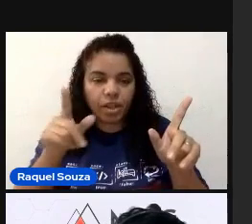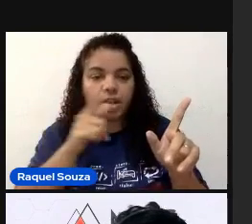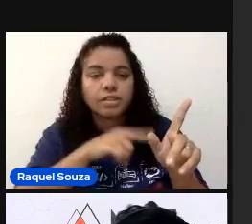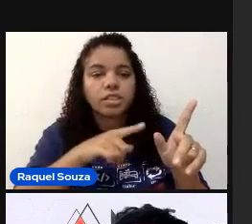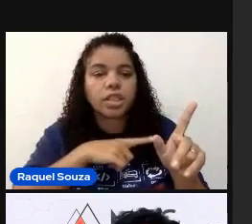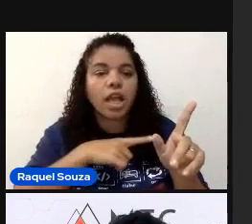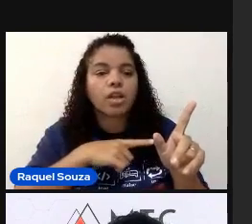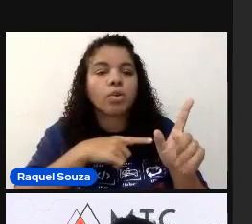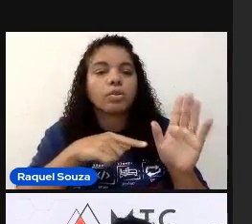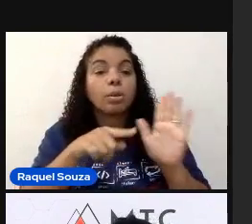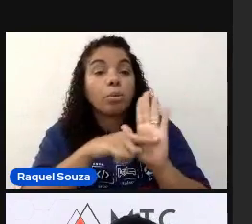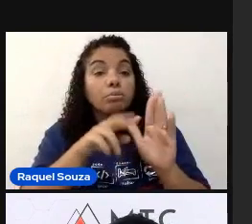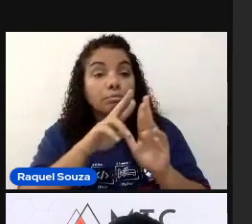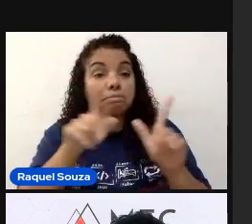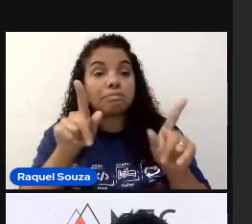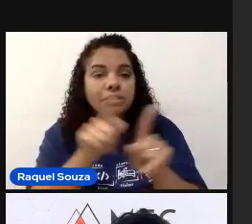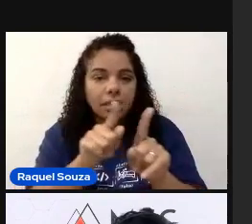também.